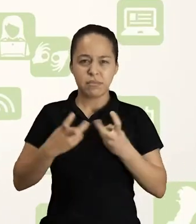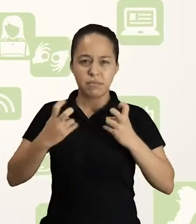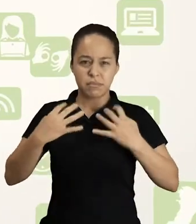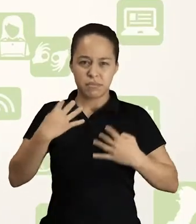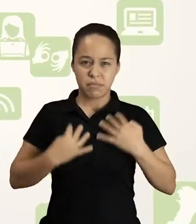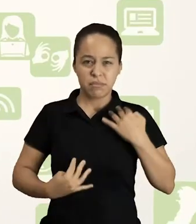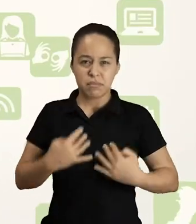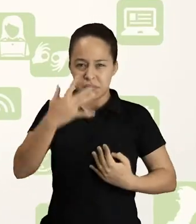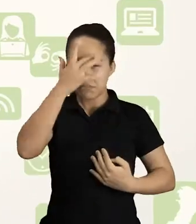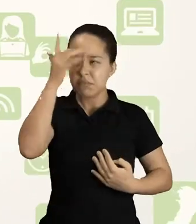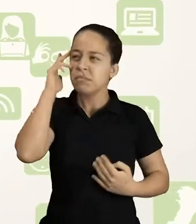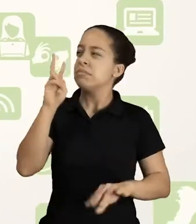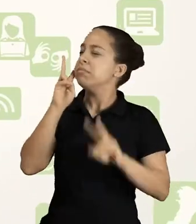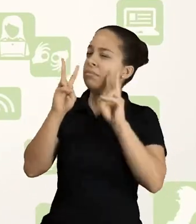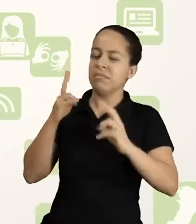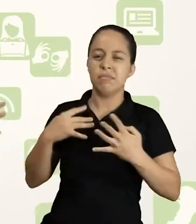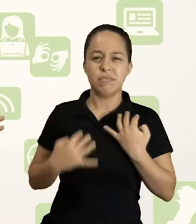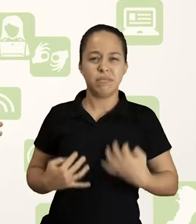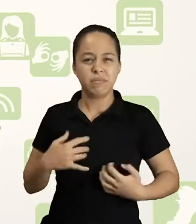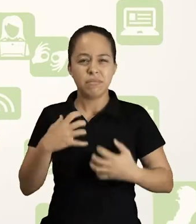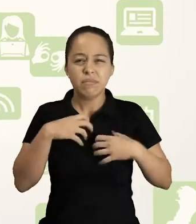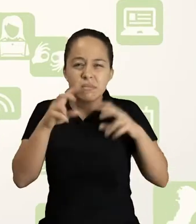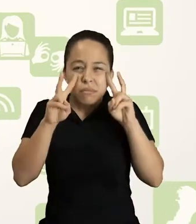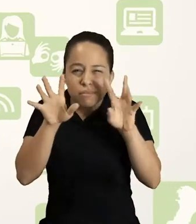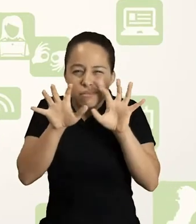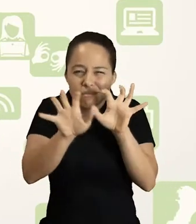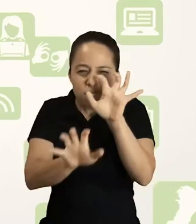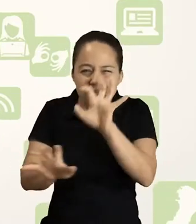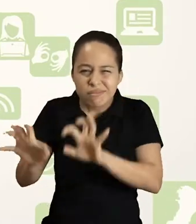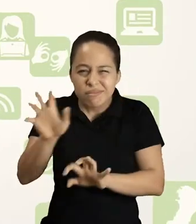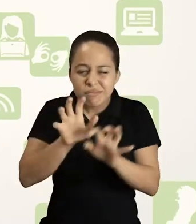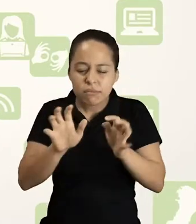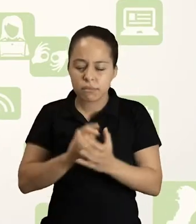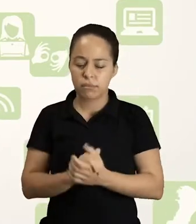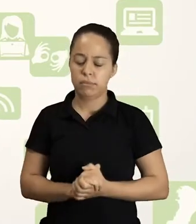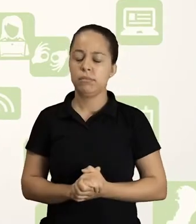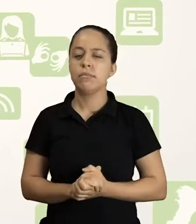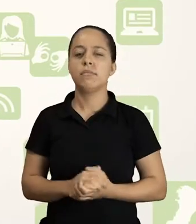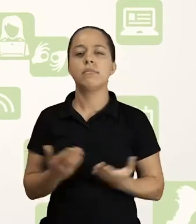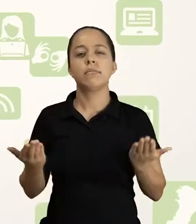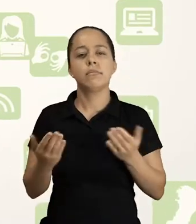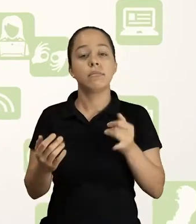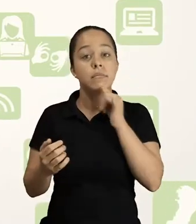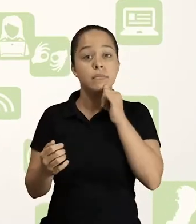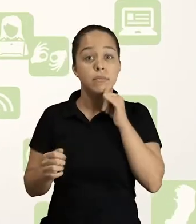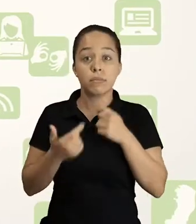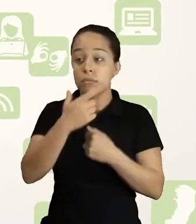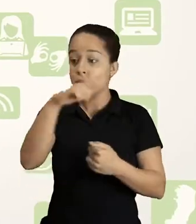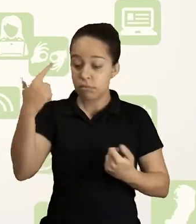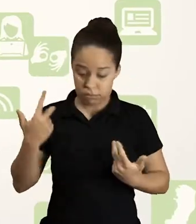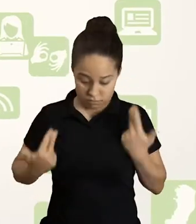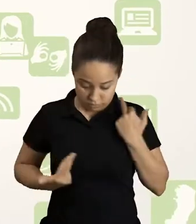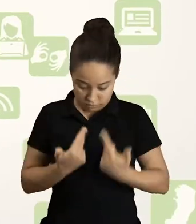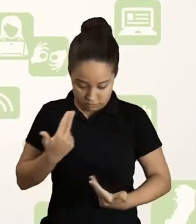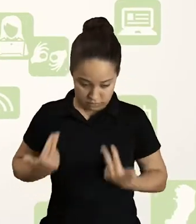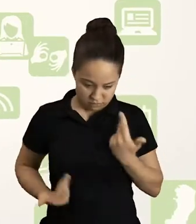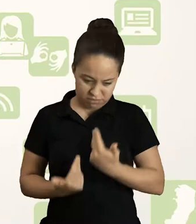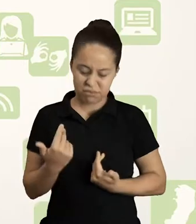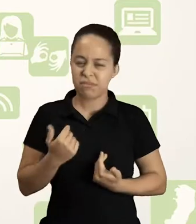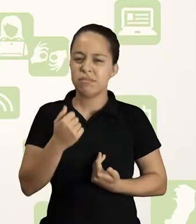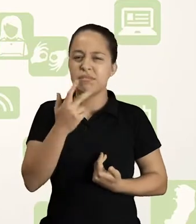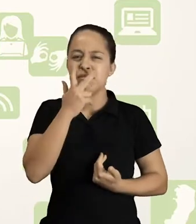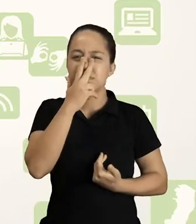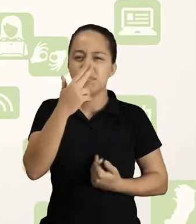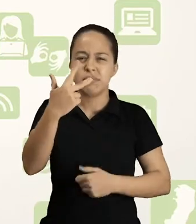com uma camisa listrada, percebe o desconforto que esse tipo de estampa causa a visão? Vejamos agora